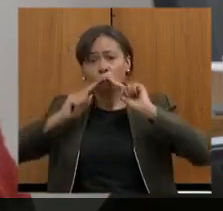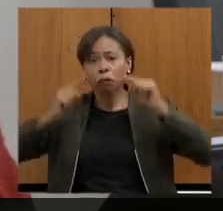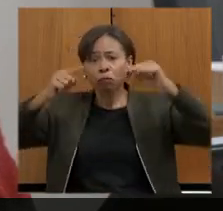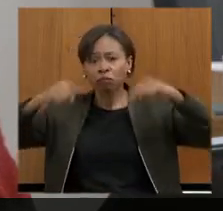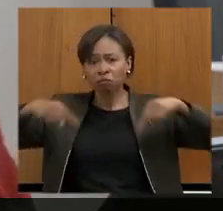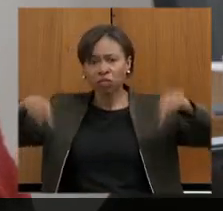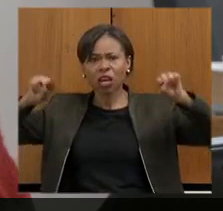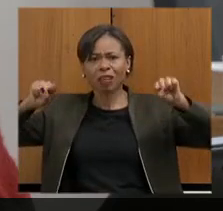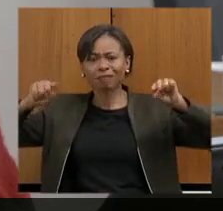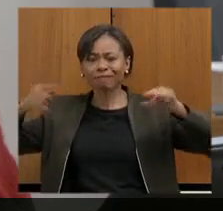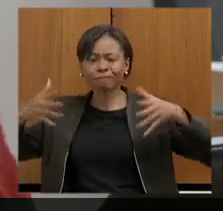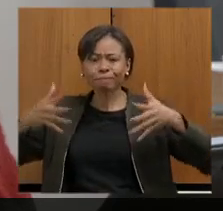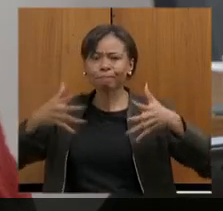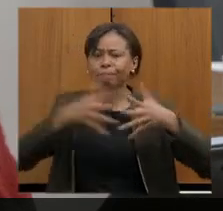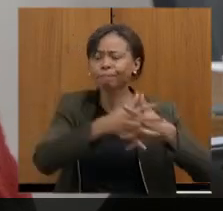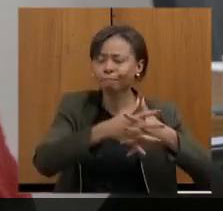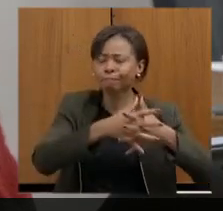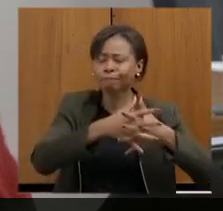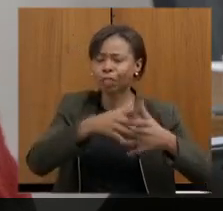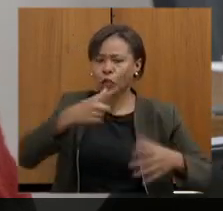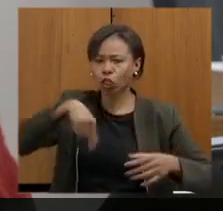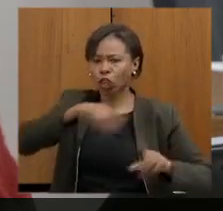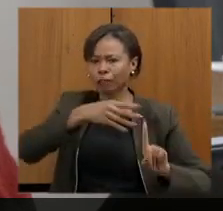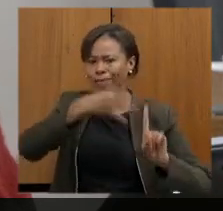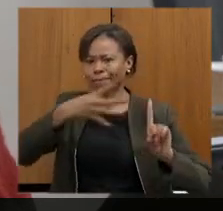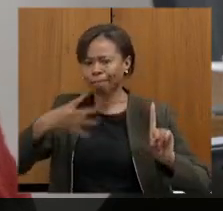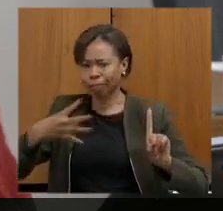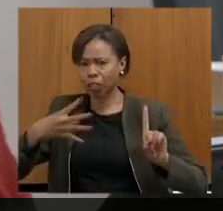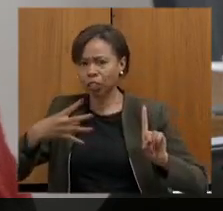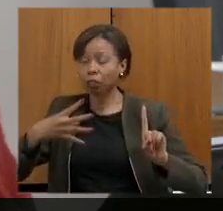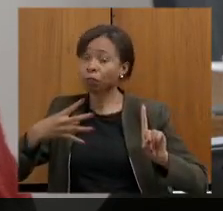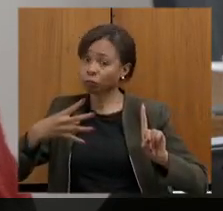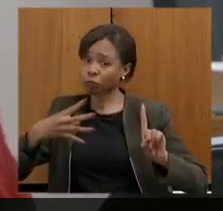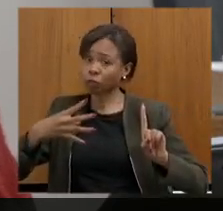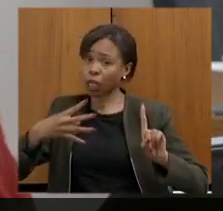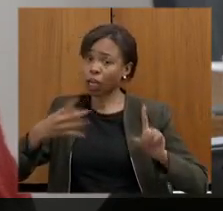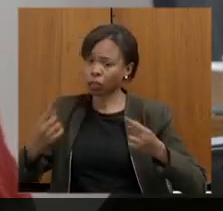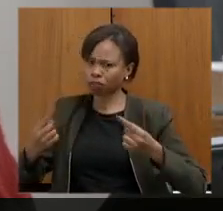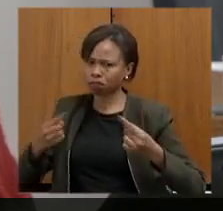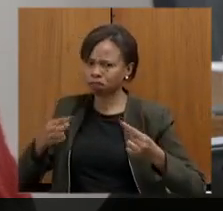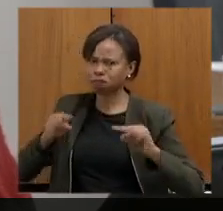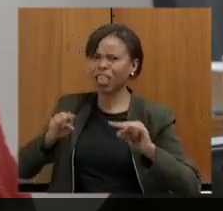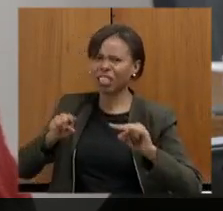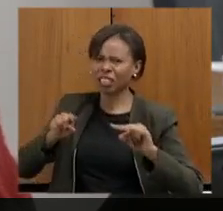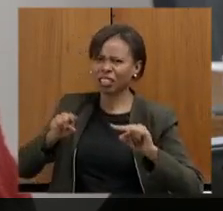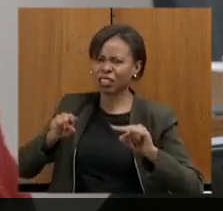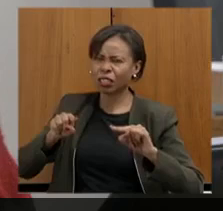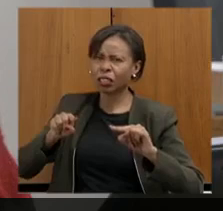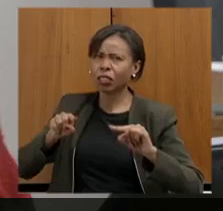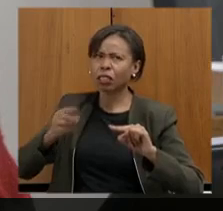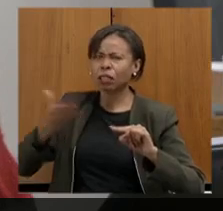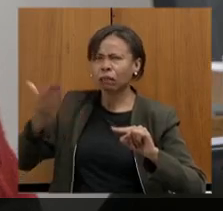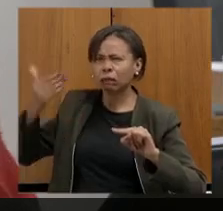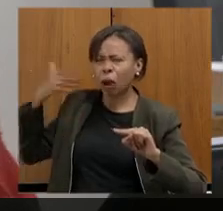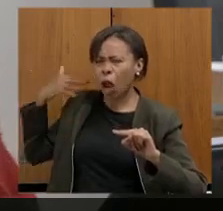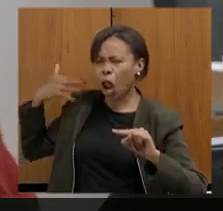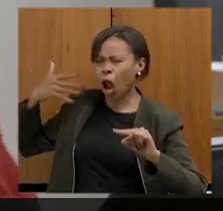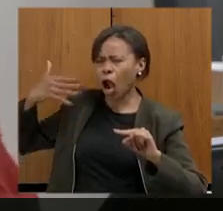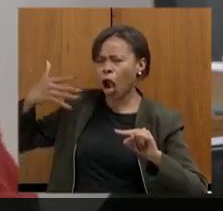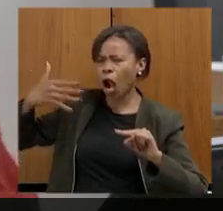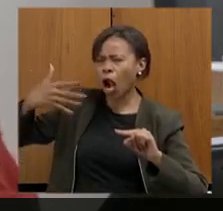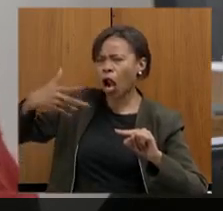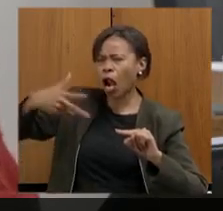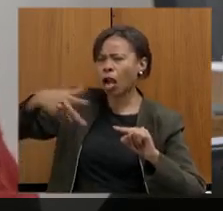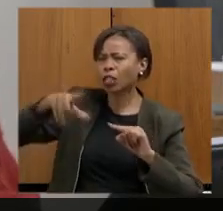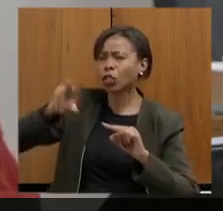para impedir nossa caminhada a rebelião de Stonewall nos inspira até hoje mais de meio século